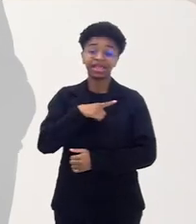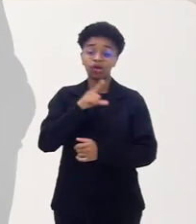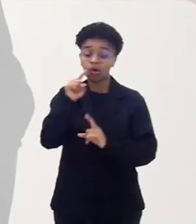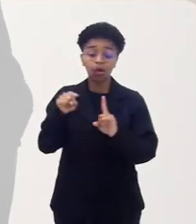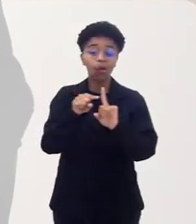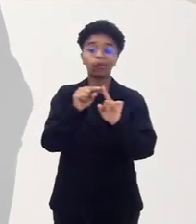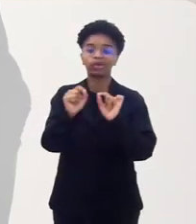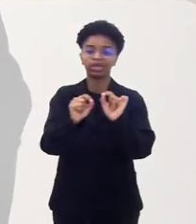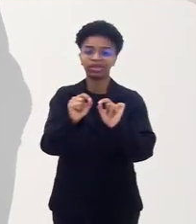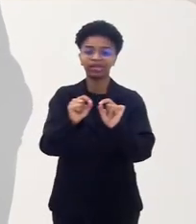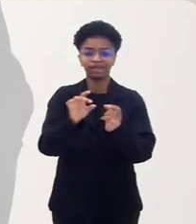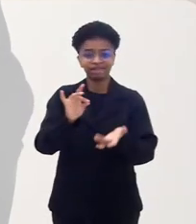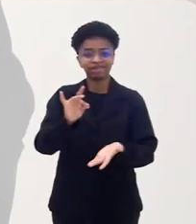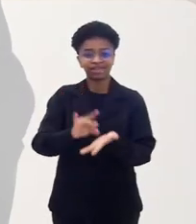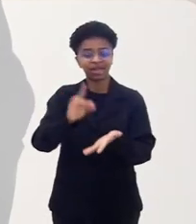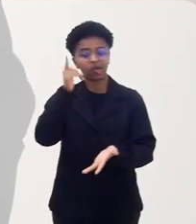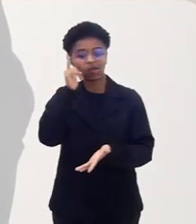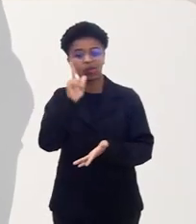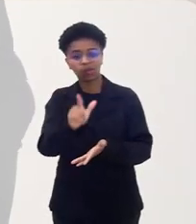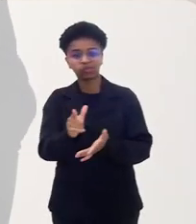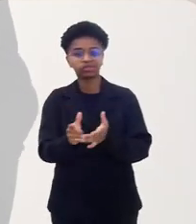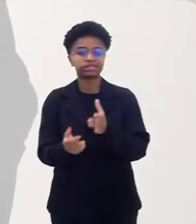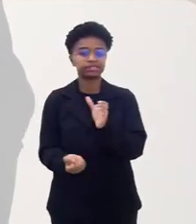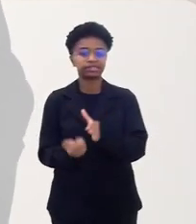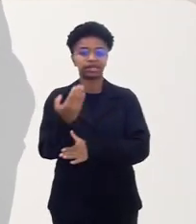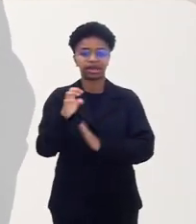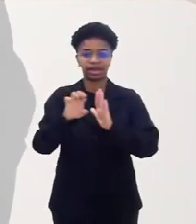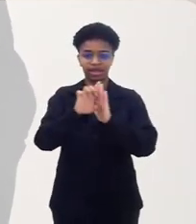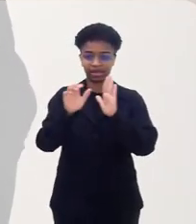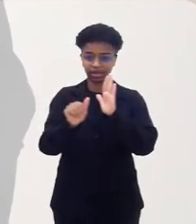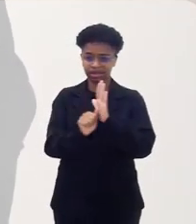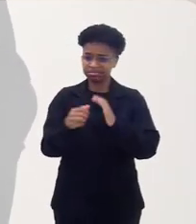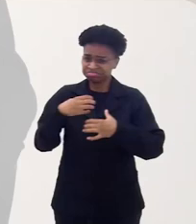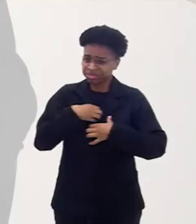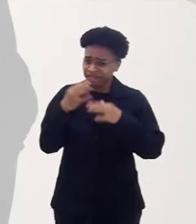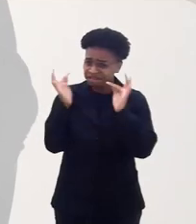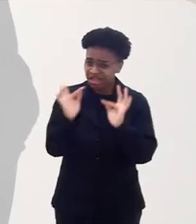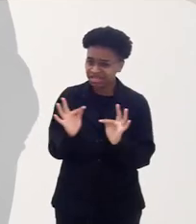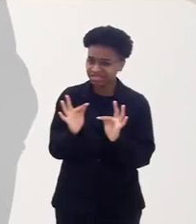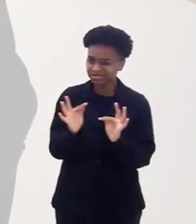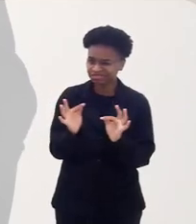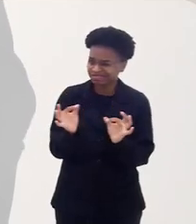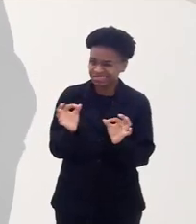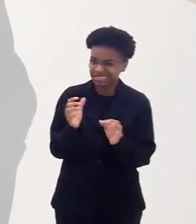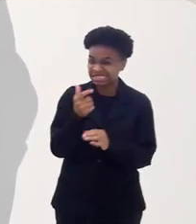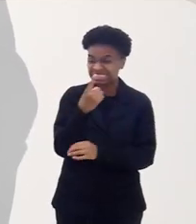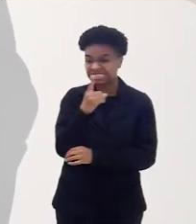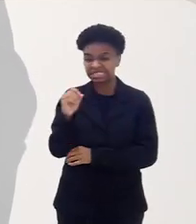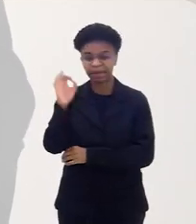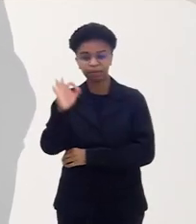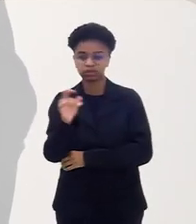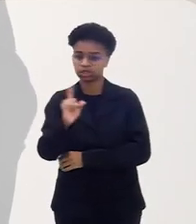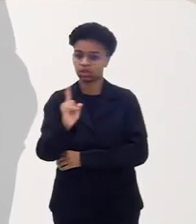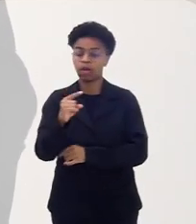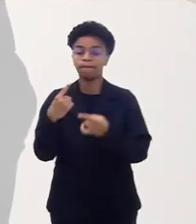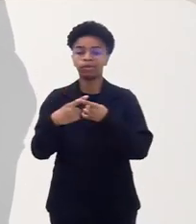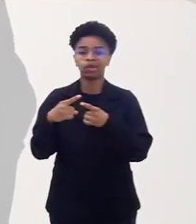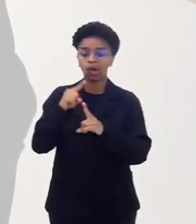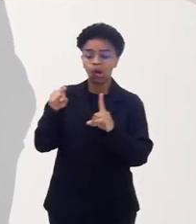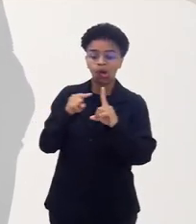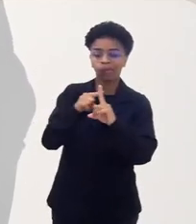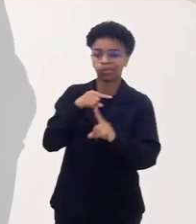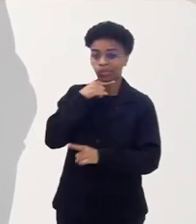Estatuto da Criança e do Adolescente. Eu fui feliz? Não, inteiramente. Não consegui o meu objetivo,